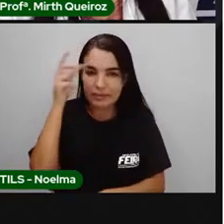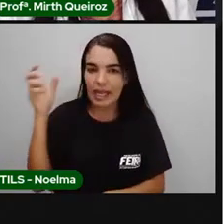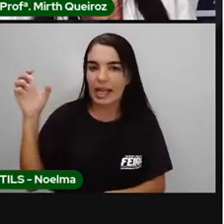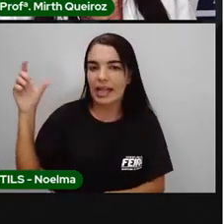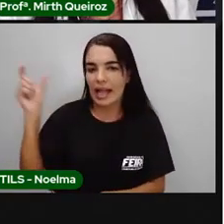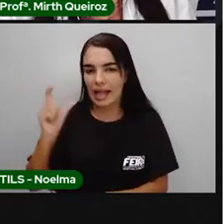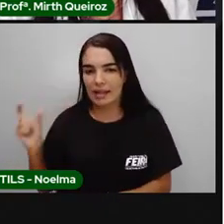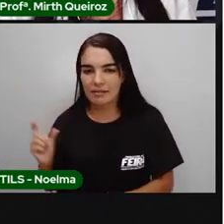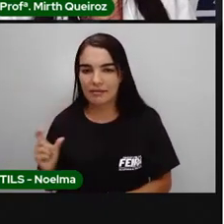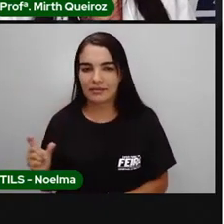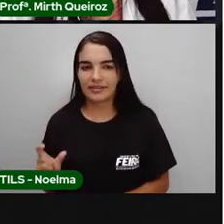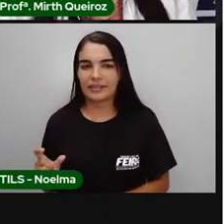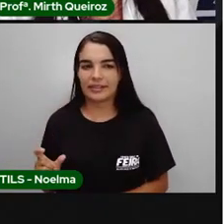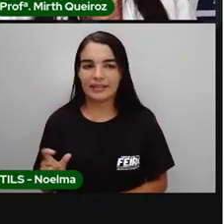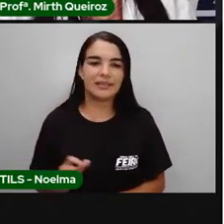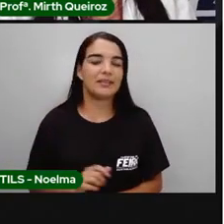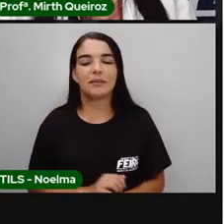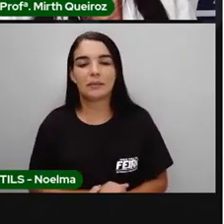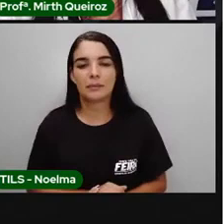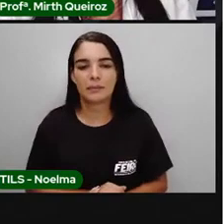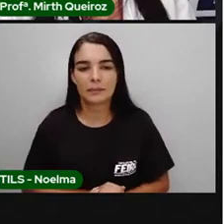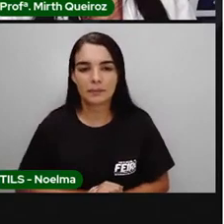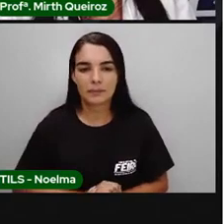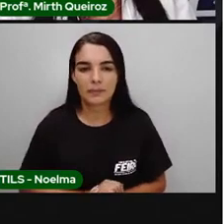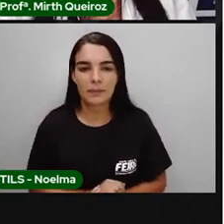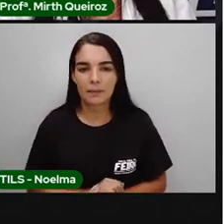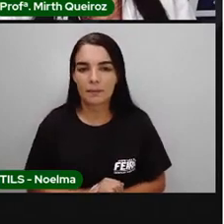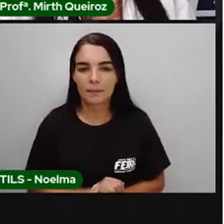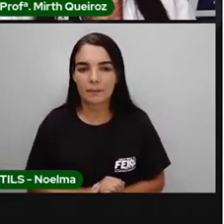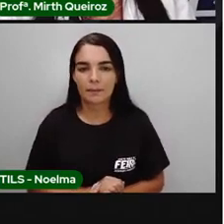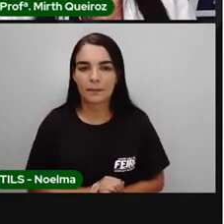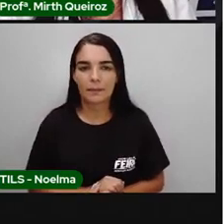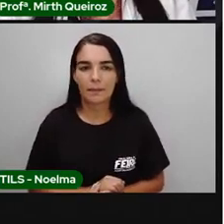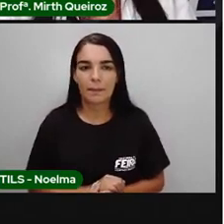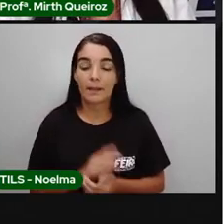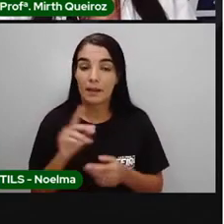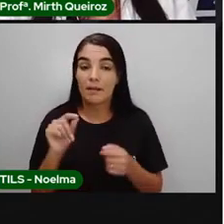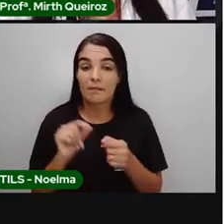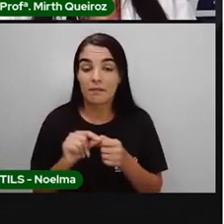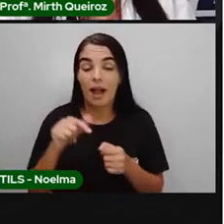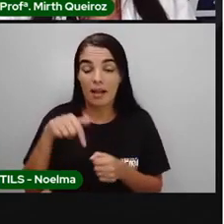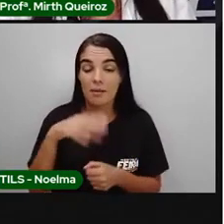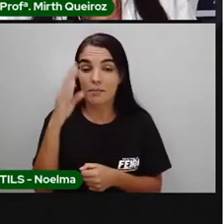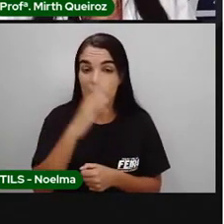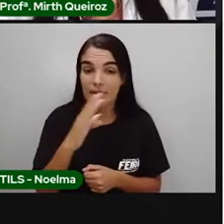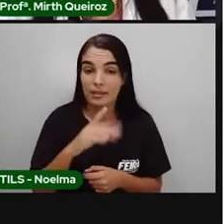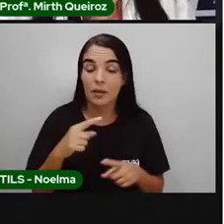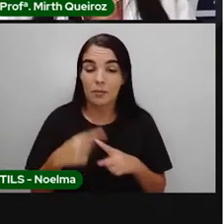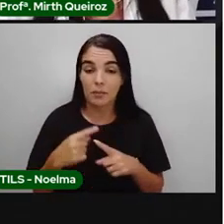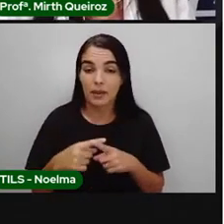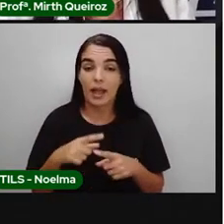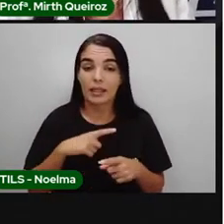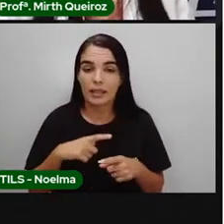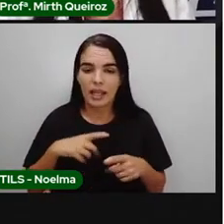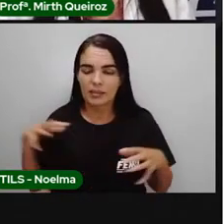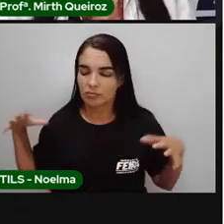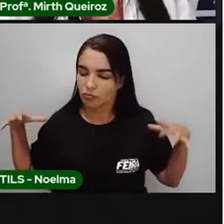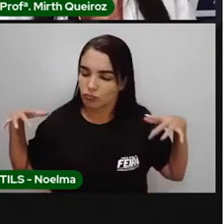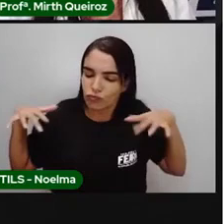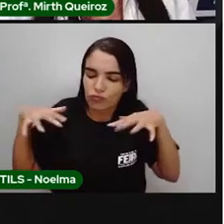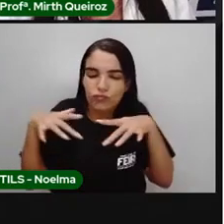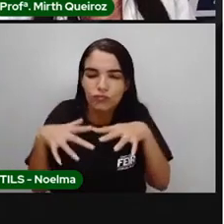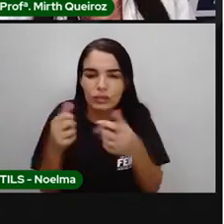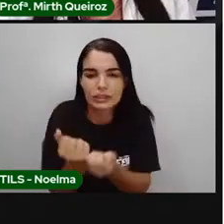uma... Faz parte também da cultura afro-brasileira. Foi feita no Brasil, porém, a partir